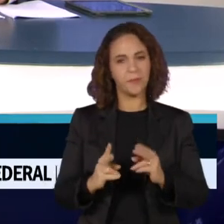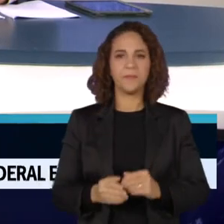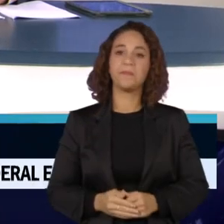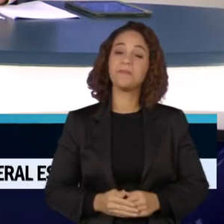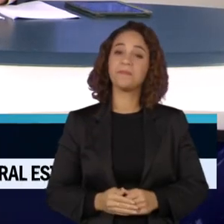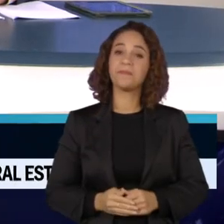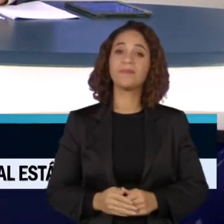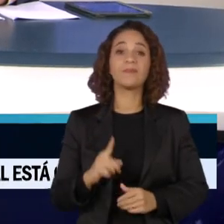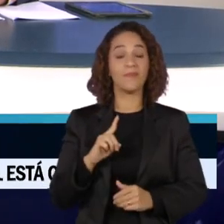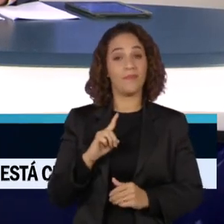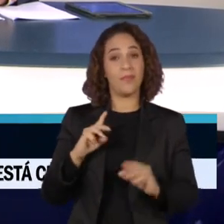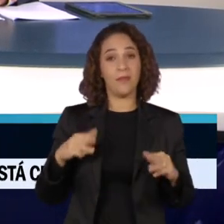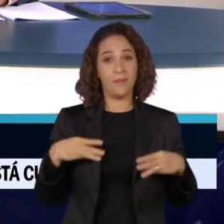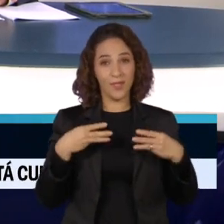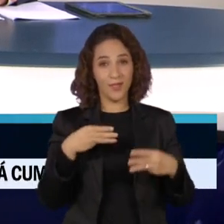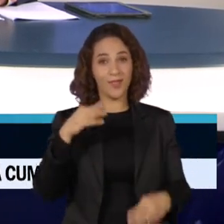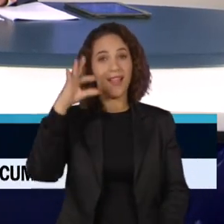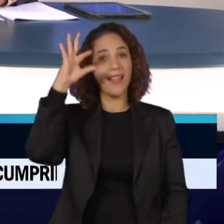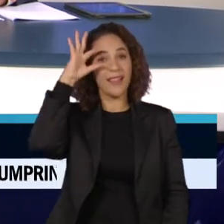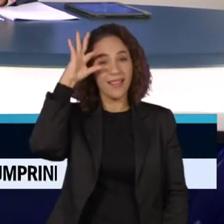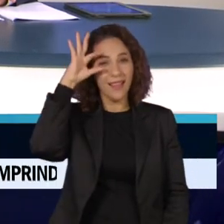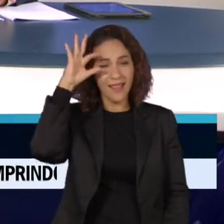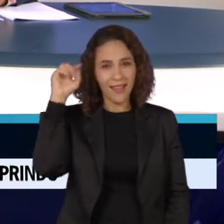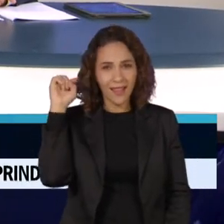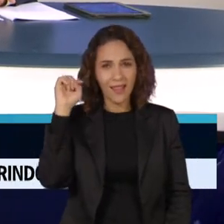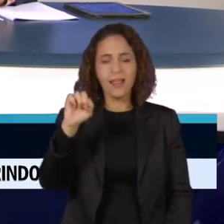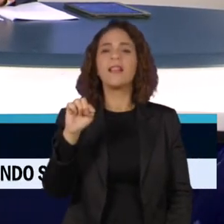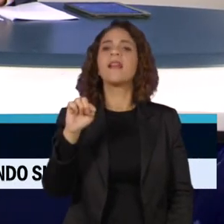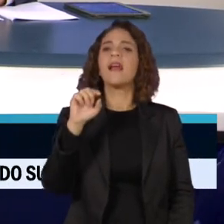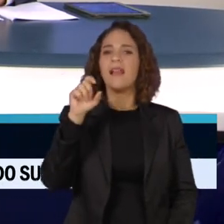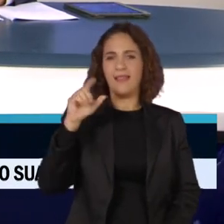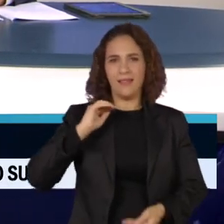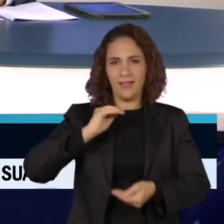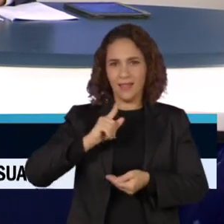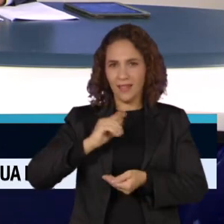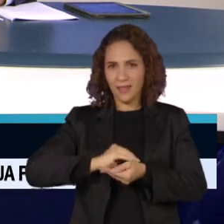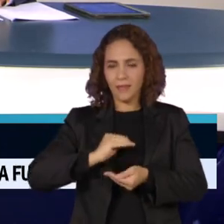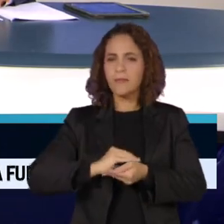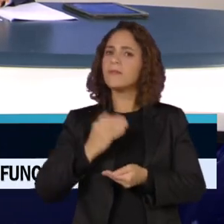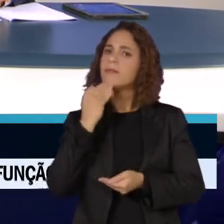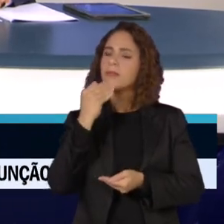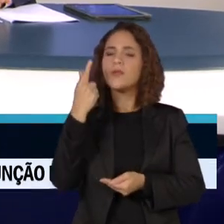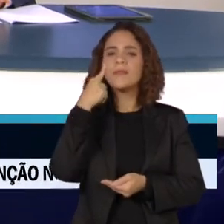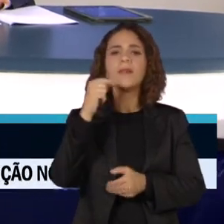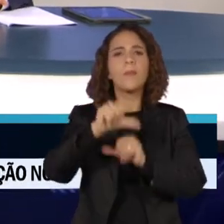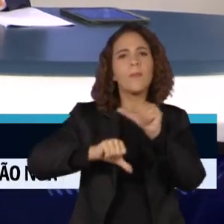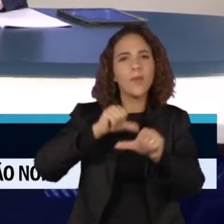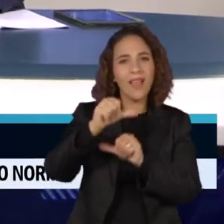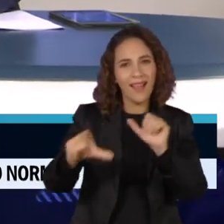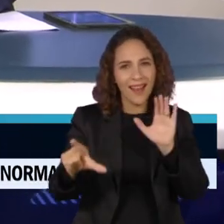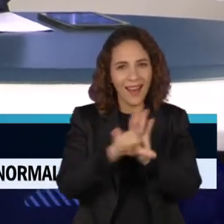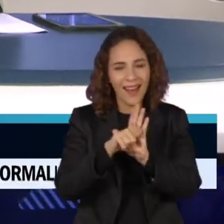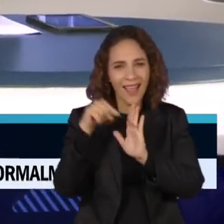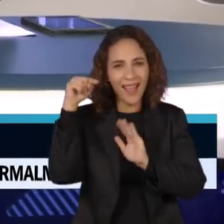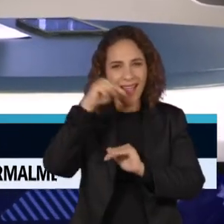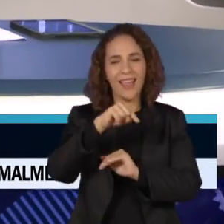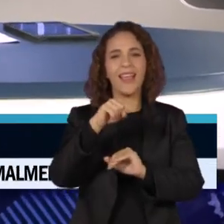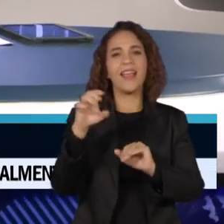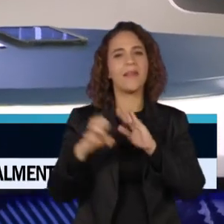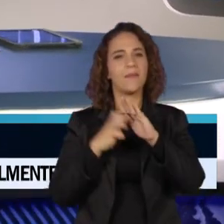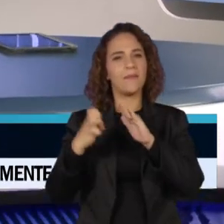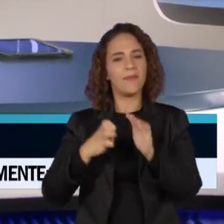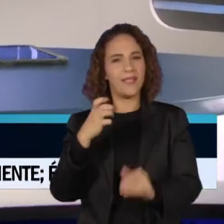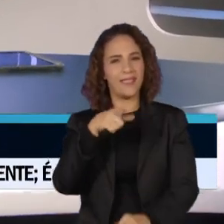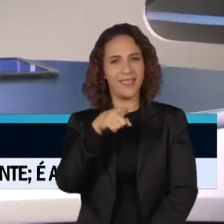E o ministro André Mendonça, do STF, pediu hoje vista da ação que prevê mudanças na lei das estatais. A suspensão do